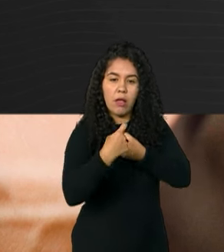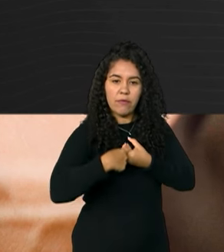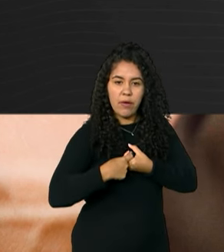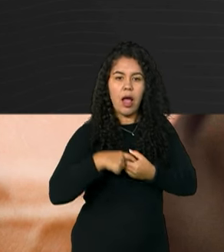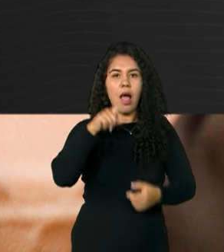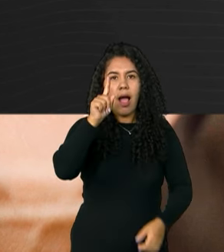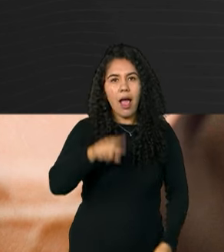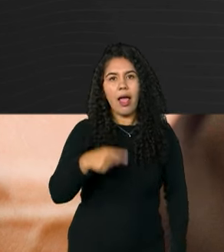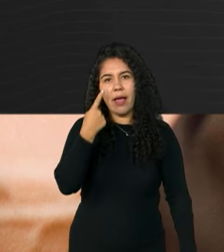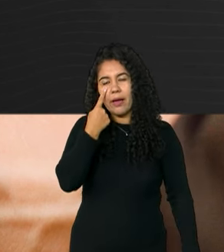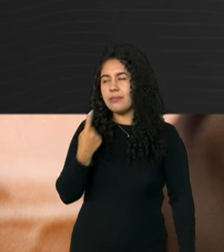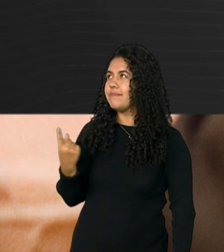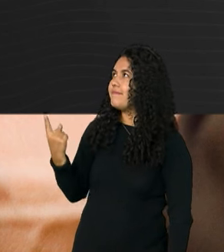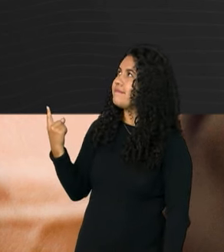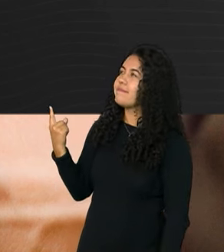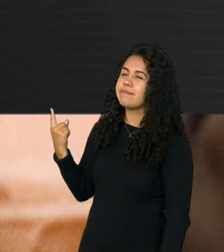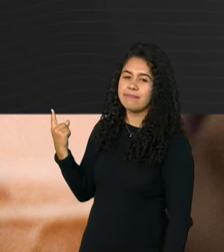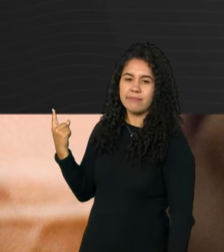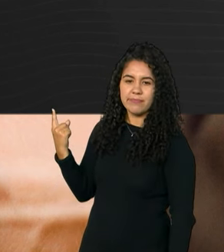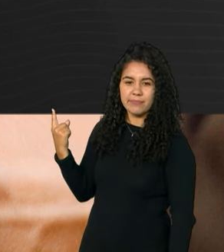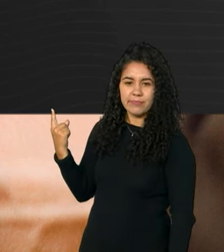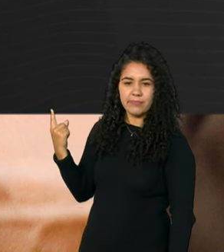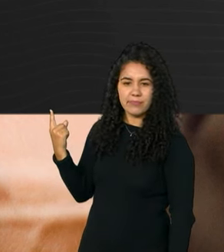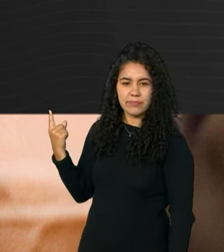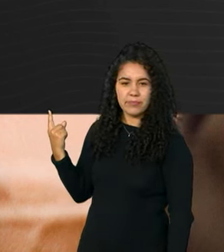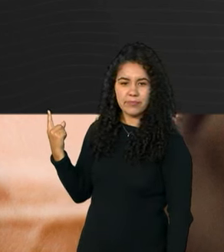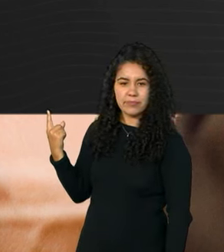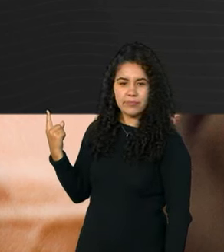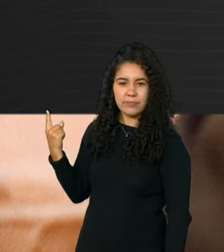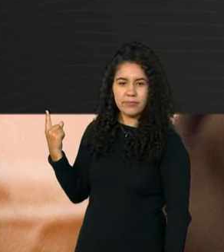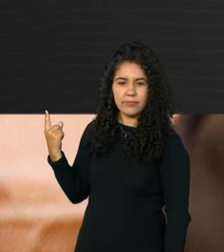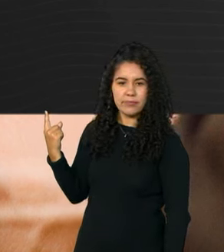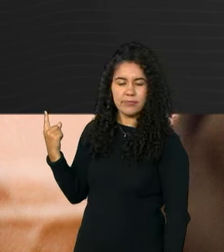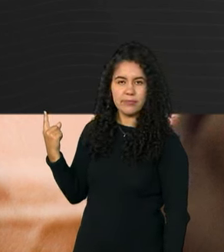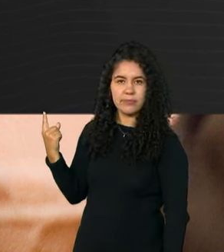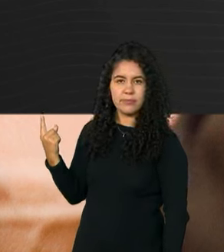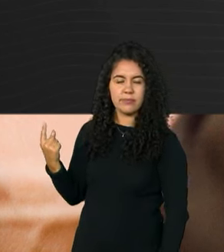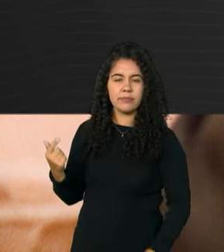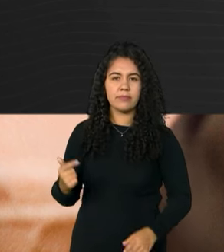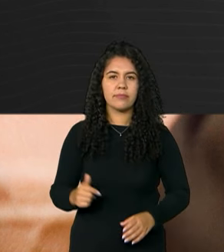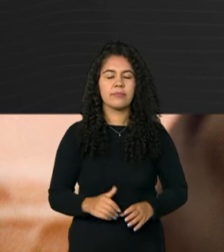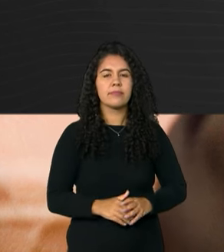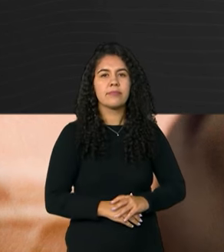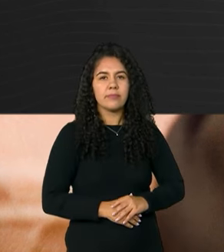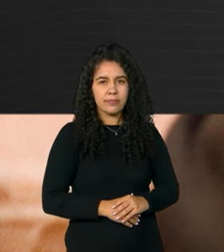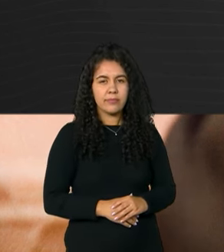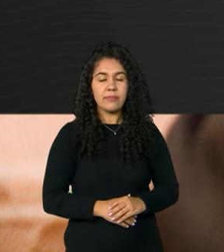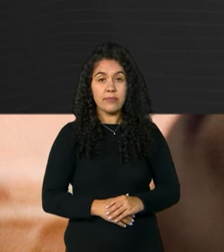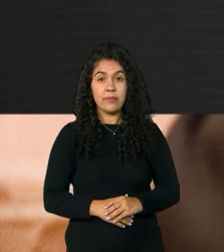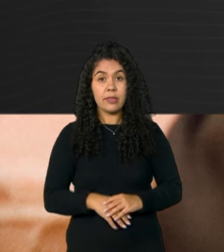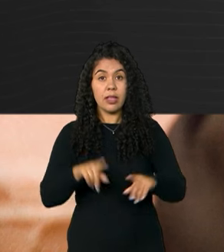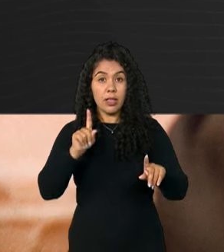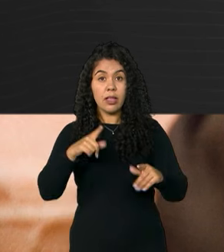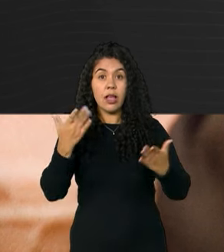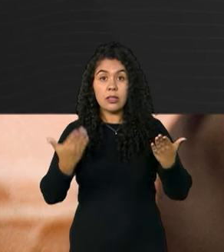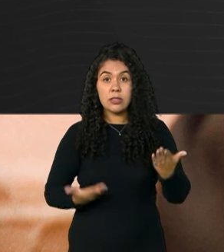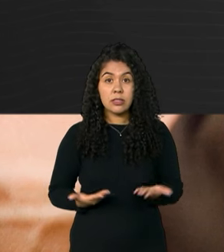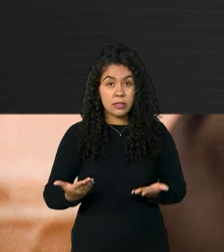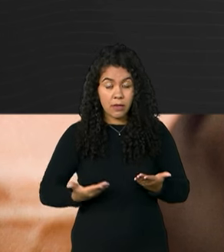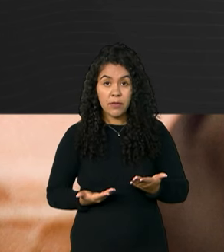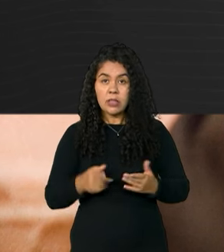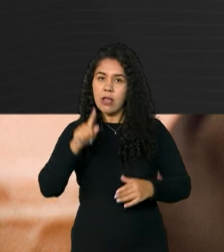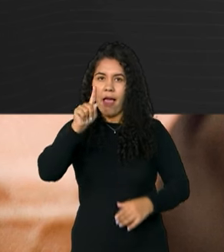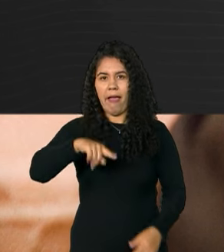valoresareceber.bcb.gov.br. E o serviço é